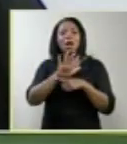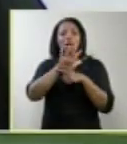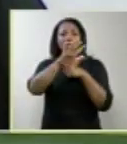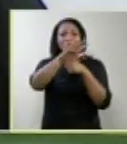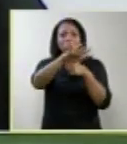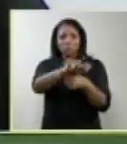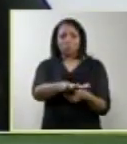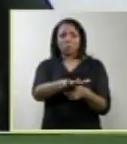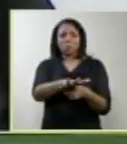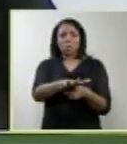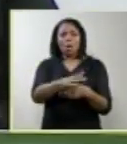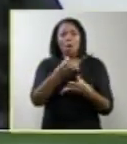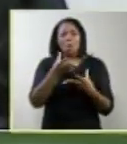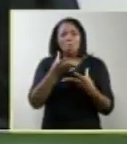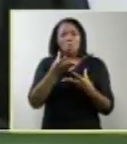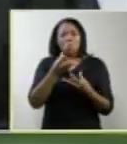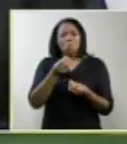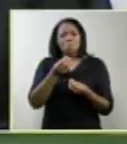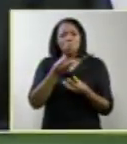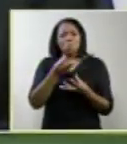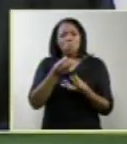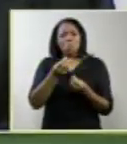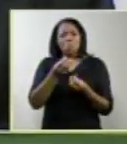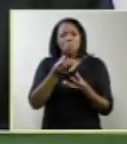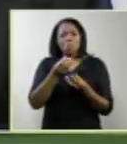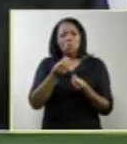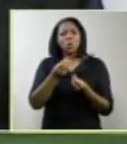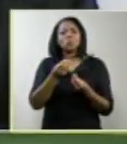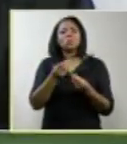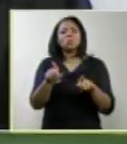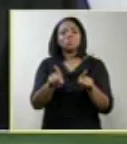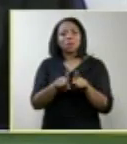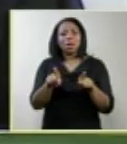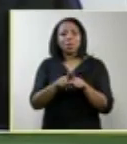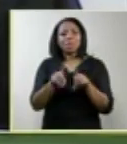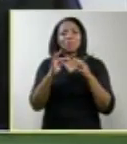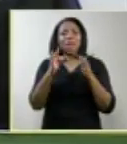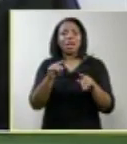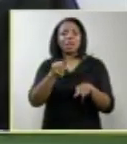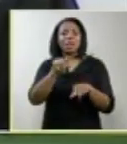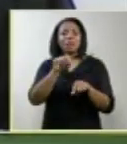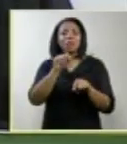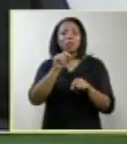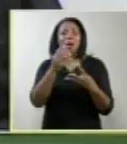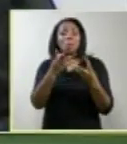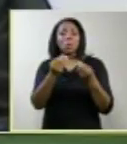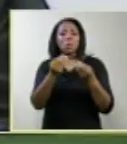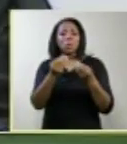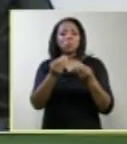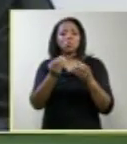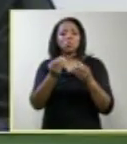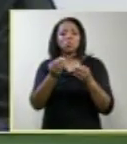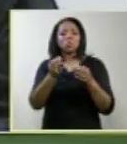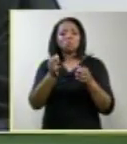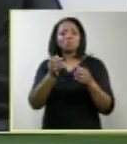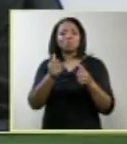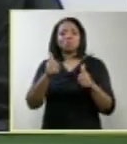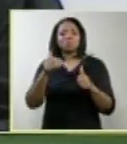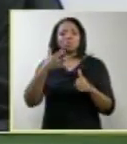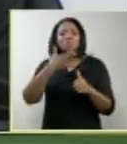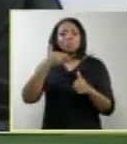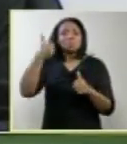muito técnica, muito rica em